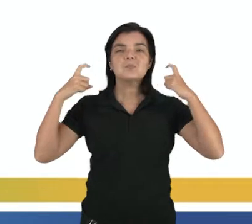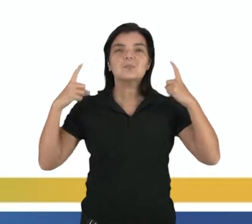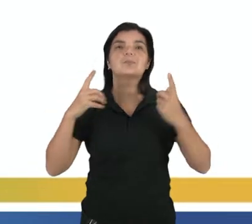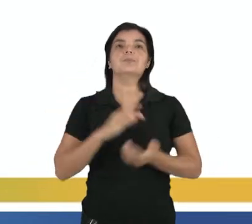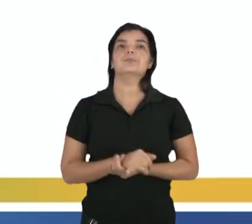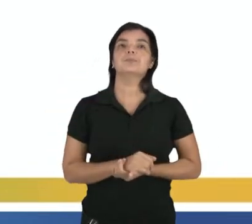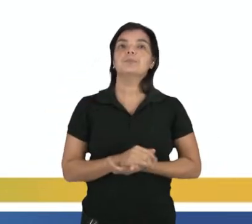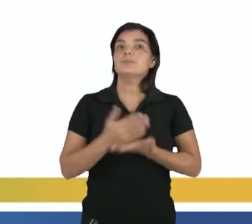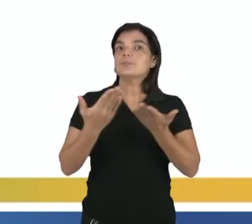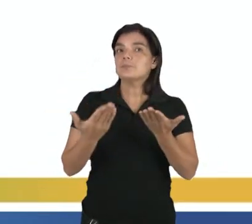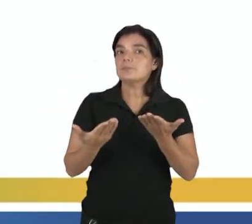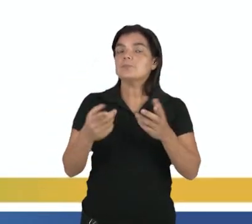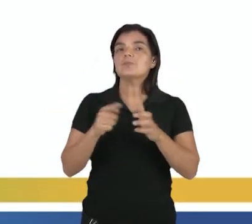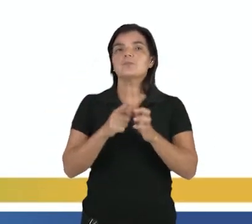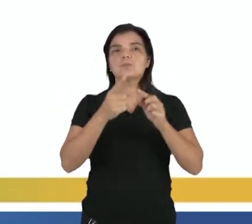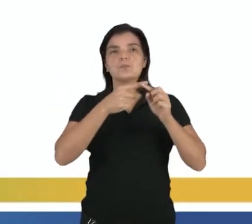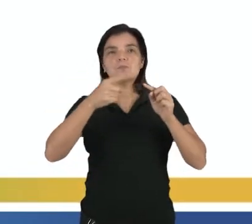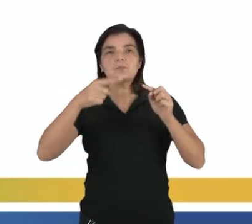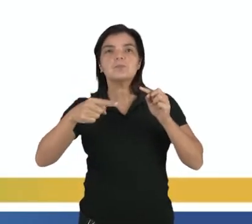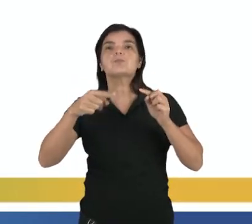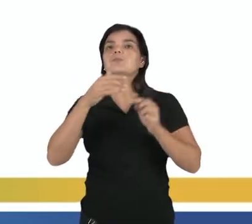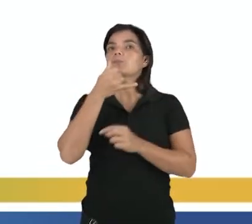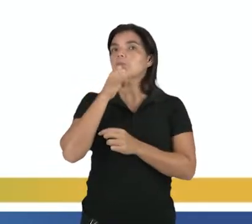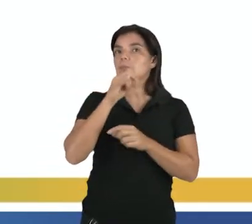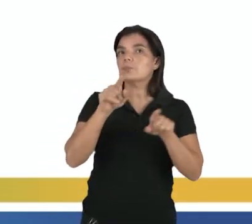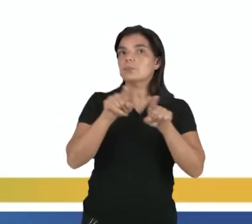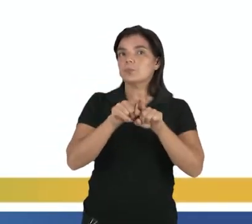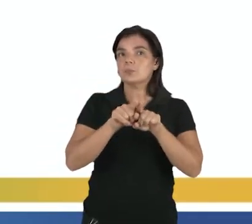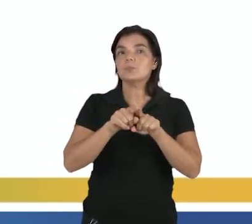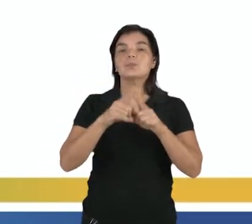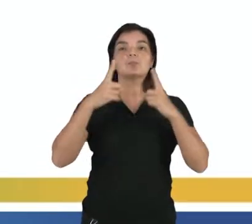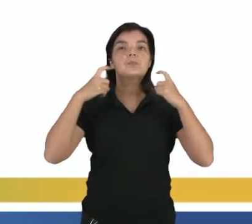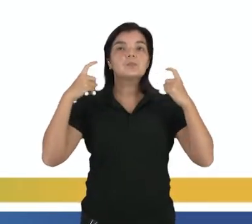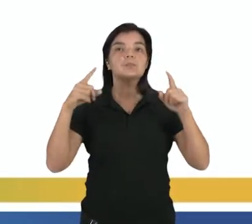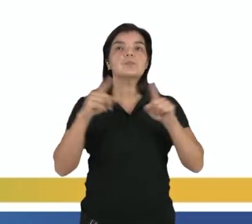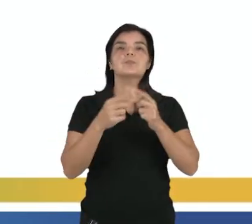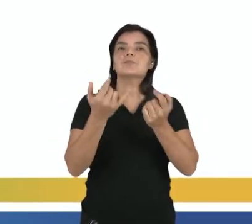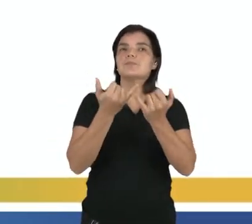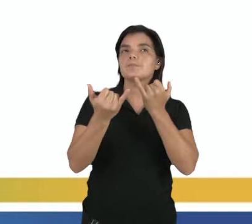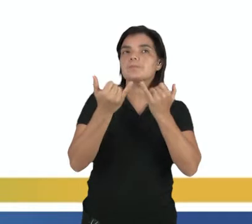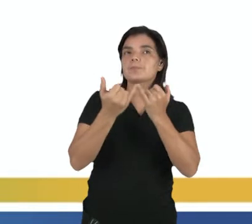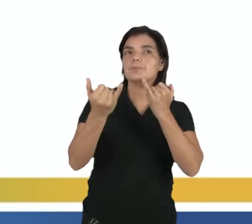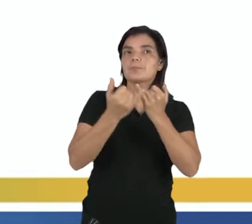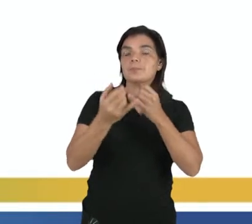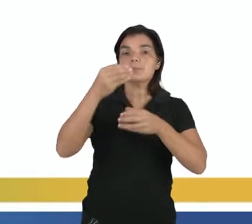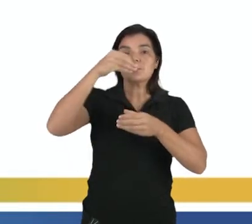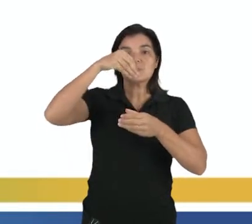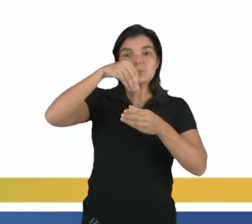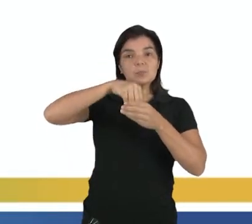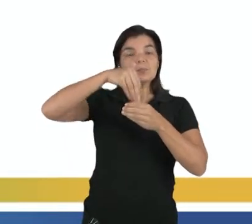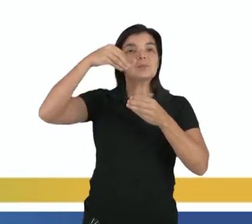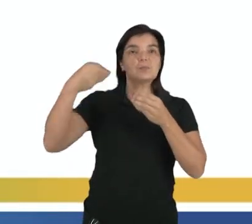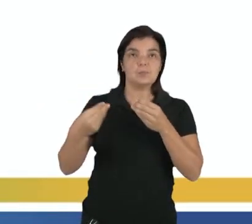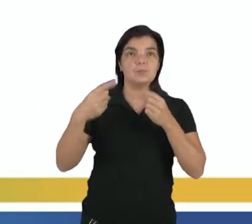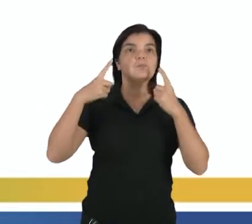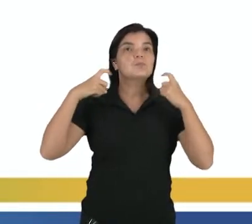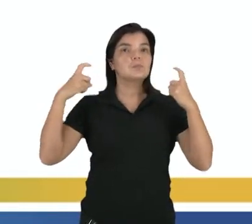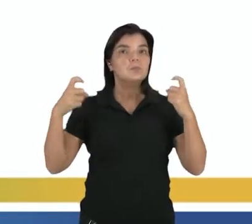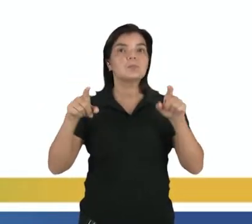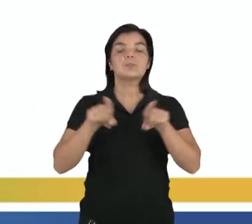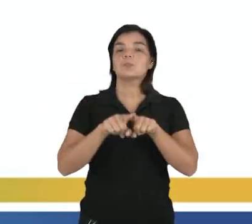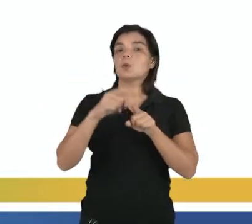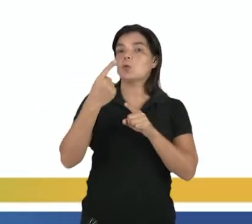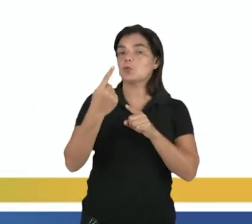ruídos ativos, constituído de um circuito eletrônico que gera um sinal sonoro semelhante ao sinal externo, ruído,